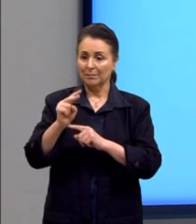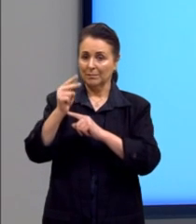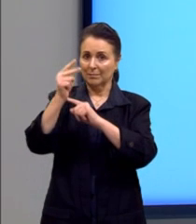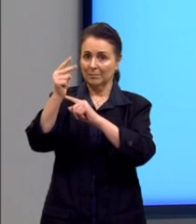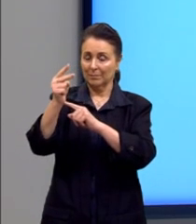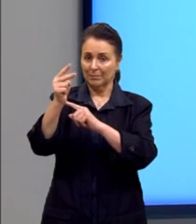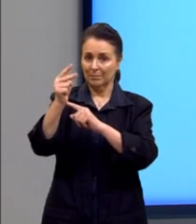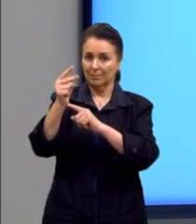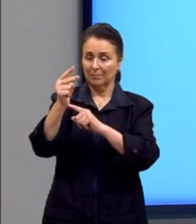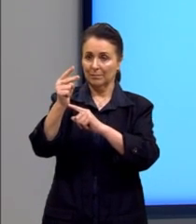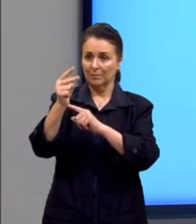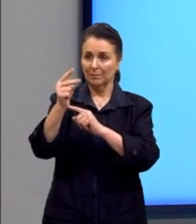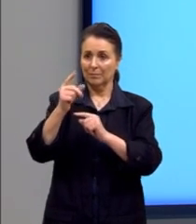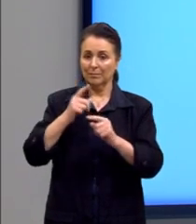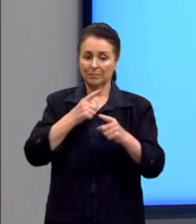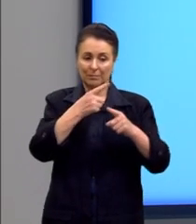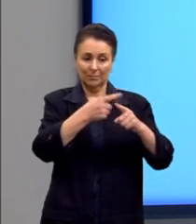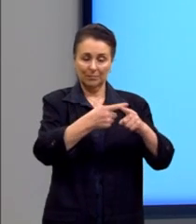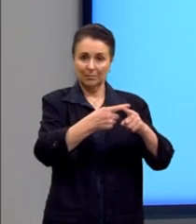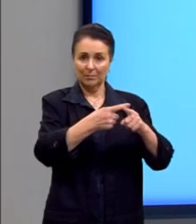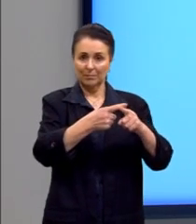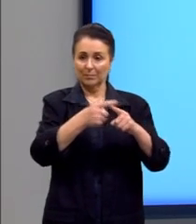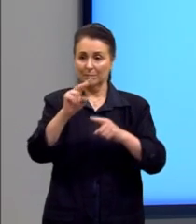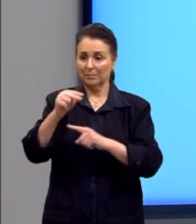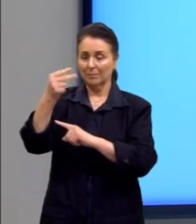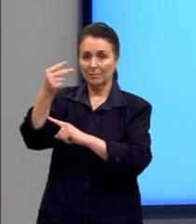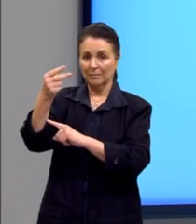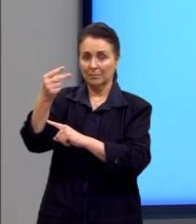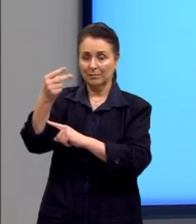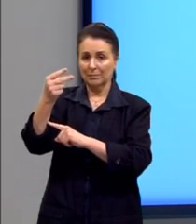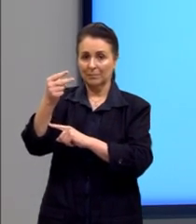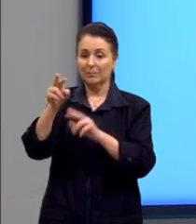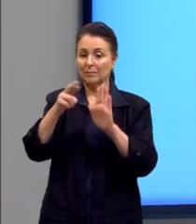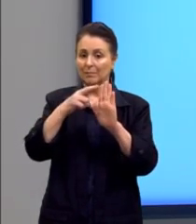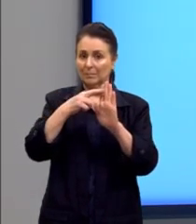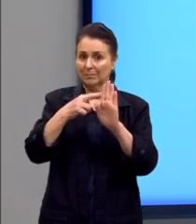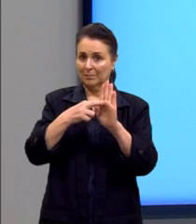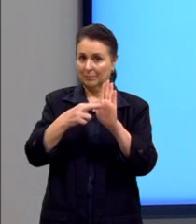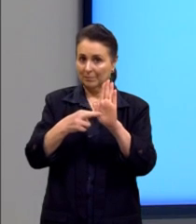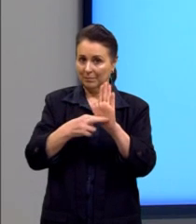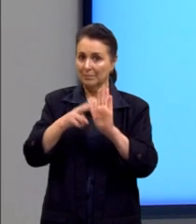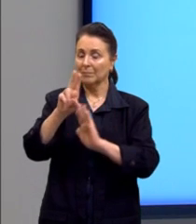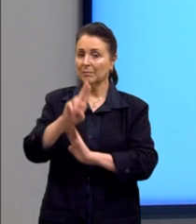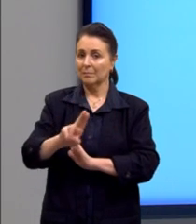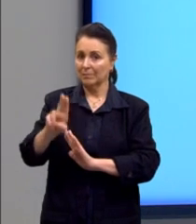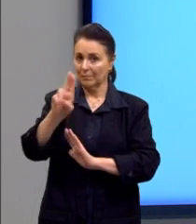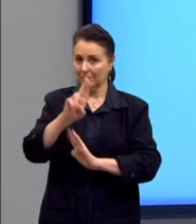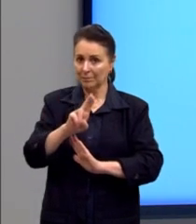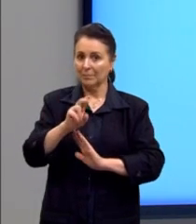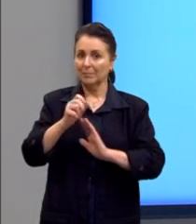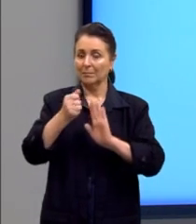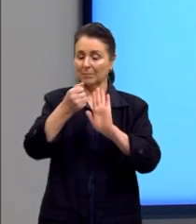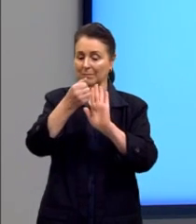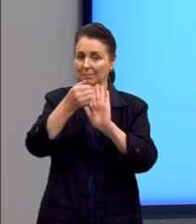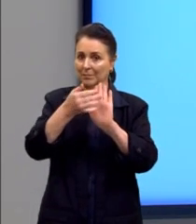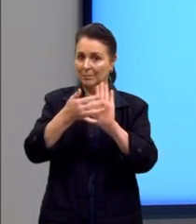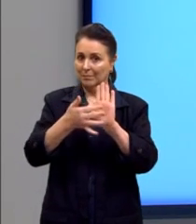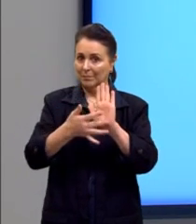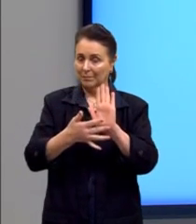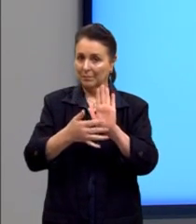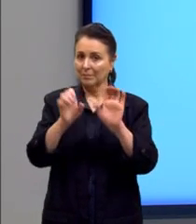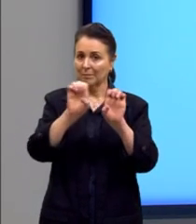Aqui nós tínhamos a multiplicação e a potência. A regrinha que a gente utiliza para desenvolver as